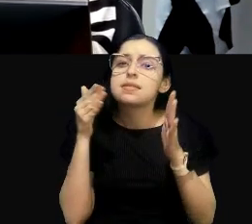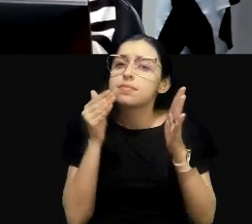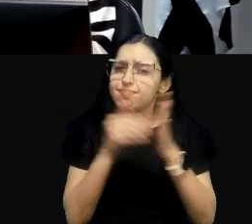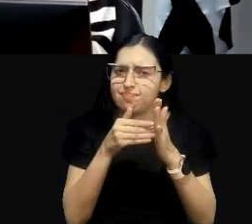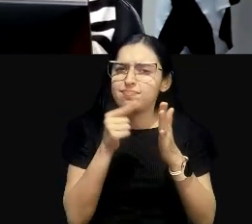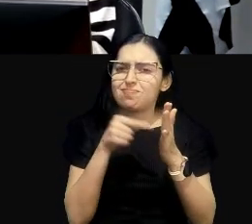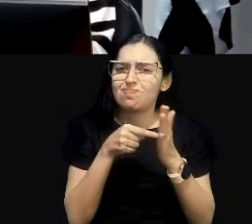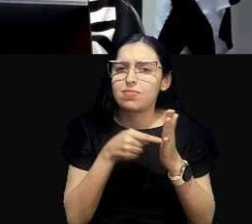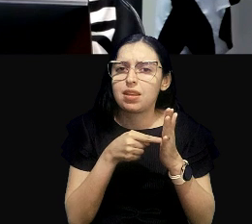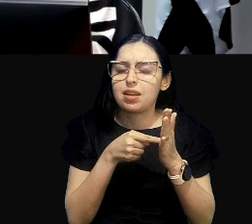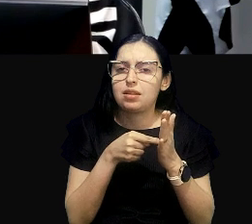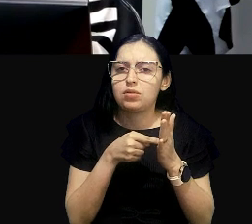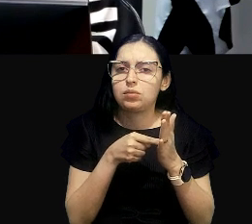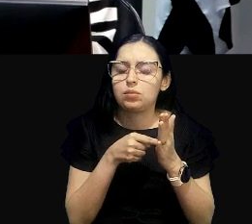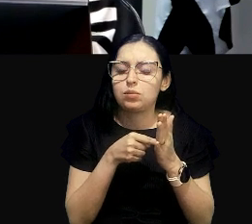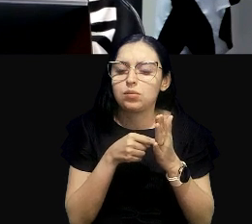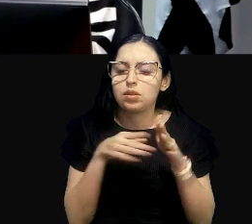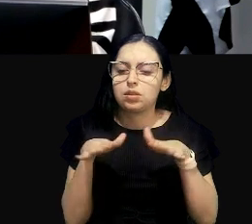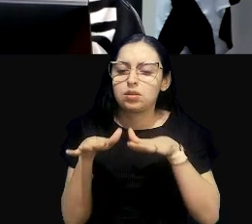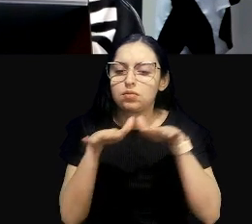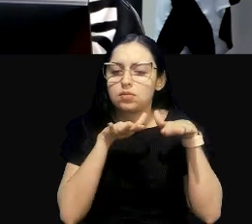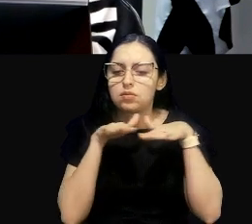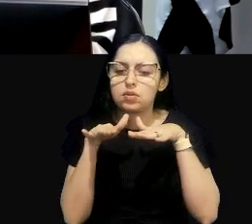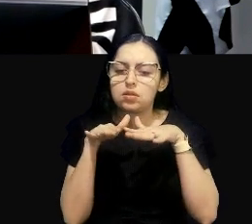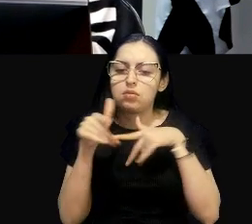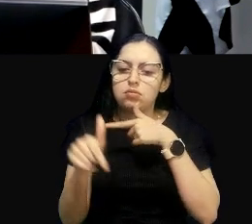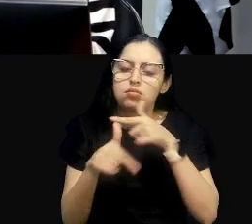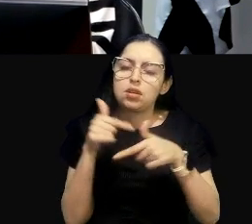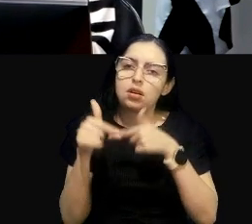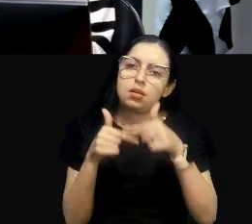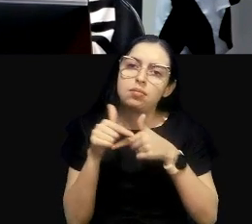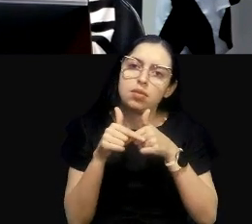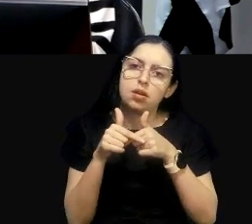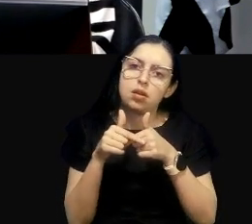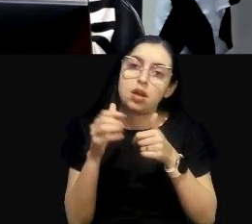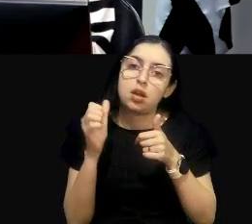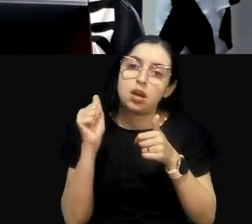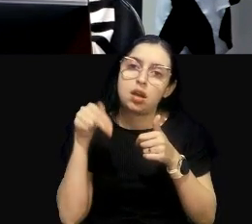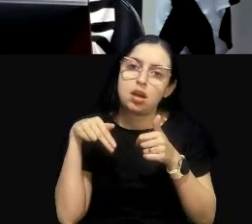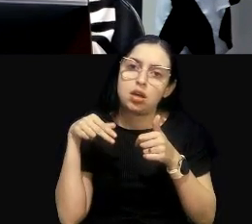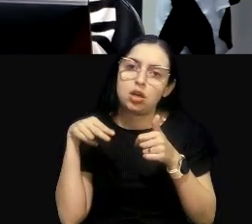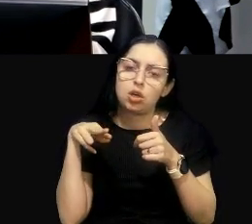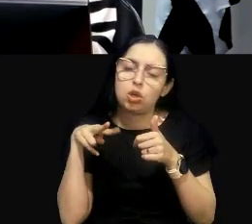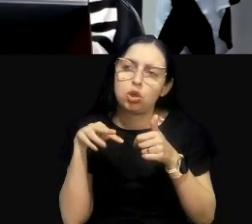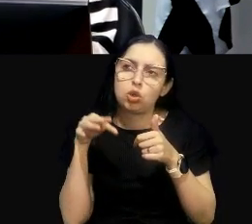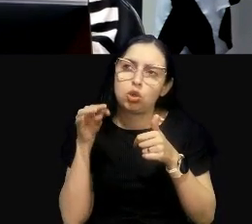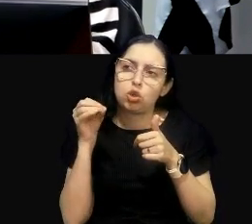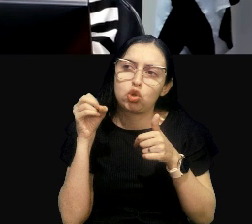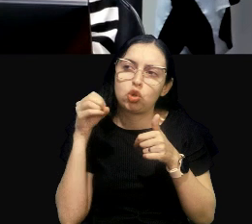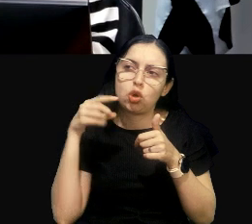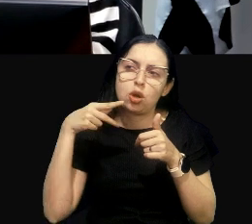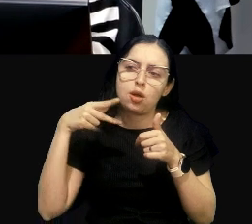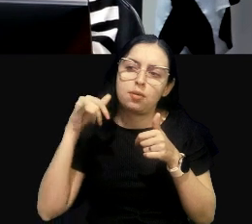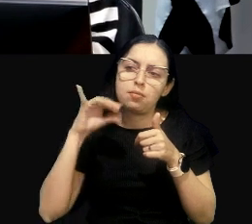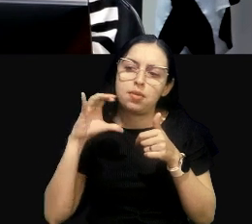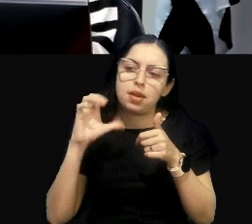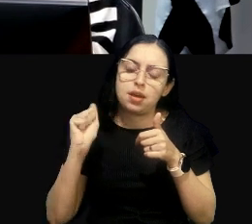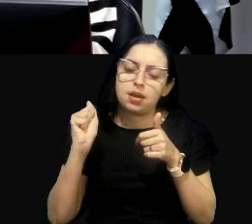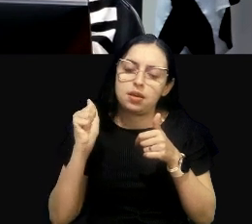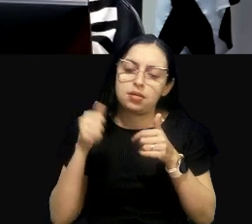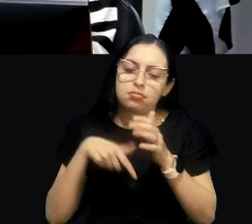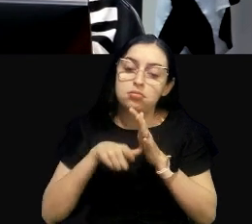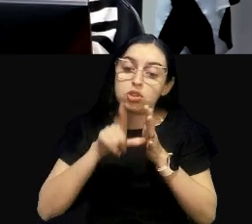ele está relacionado a uma atividade antrópica. Então, o impacto de uma atividade